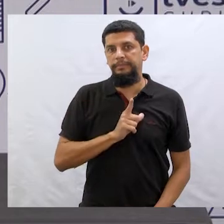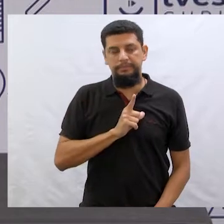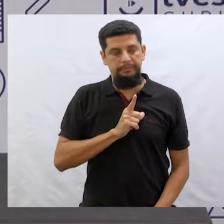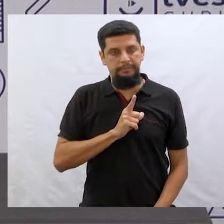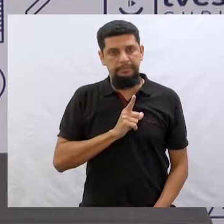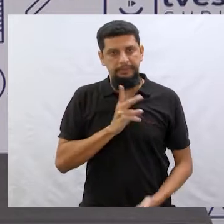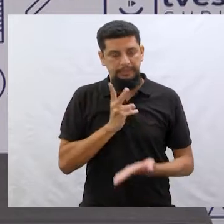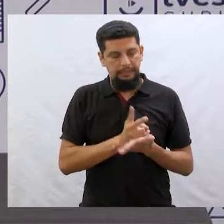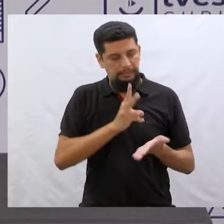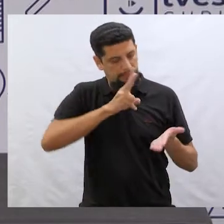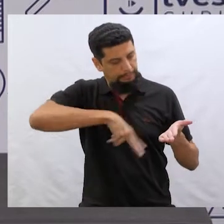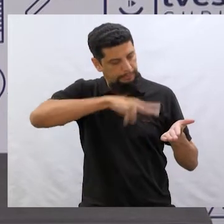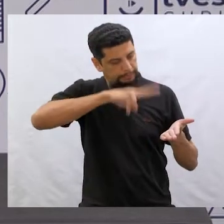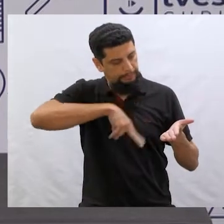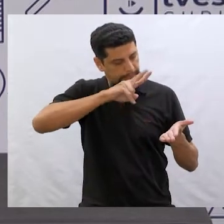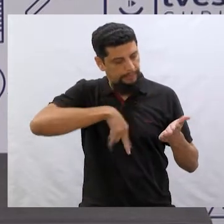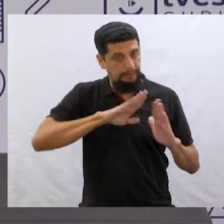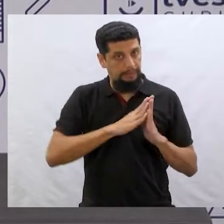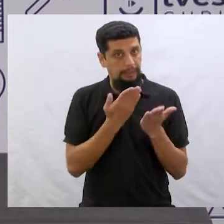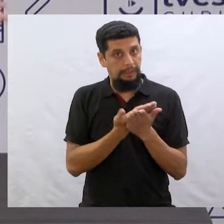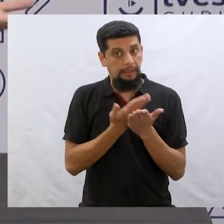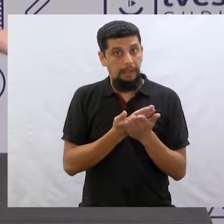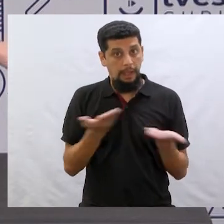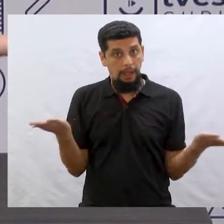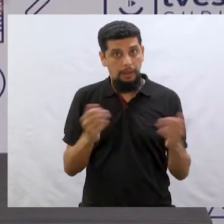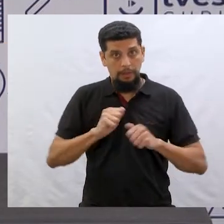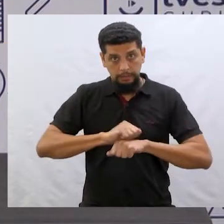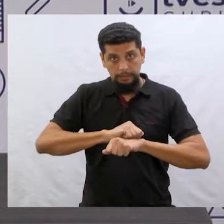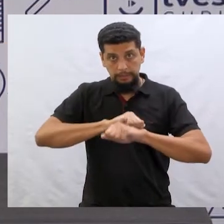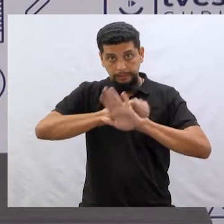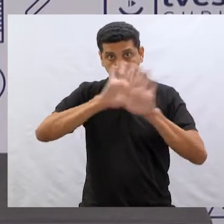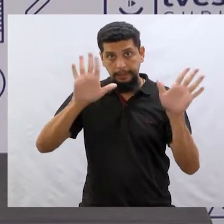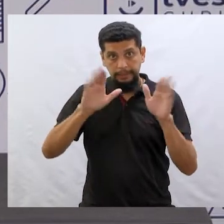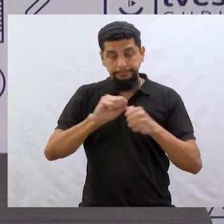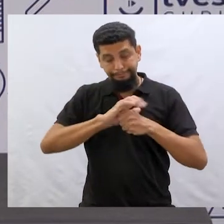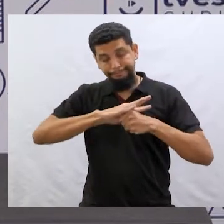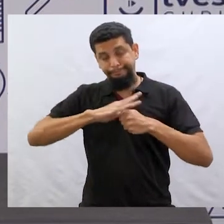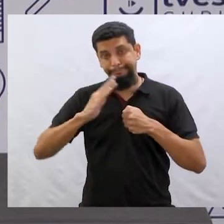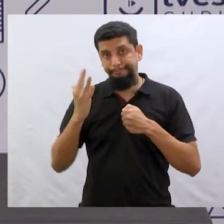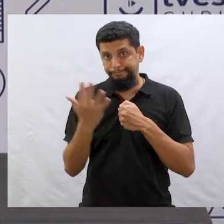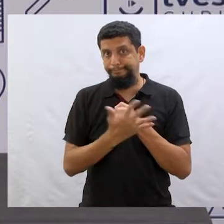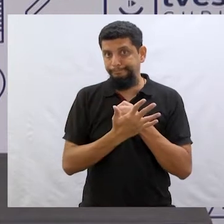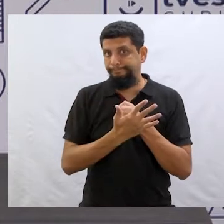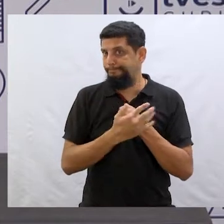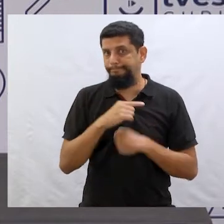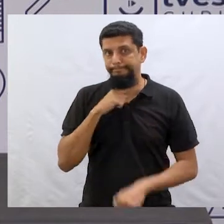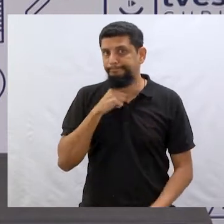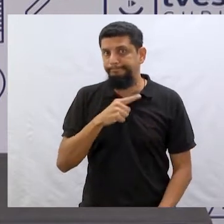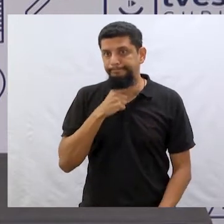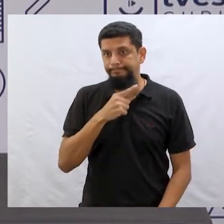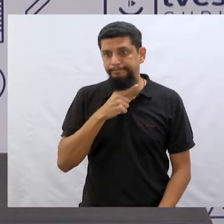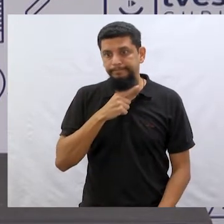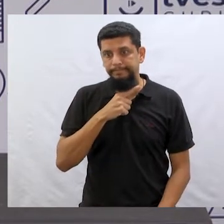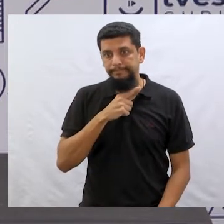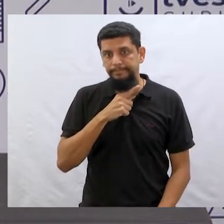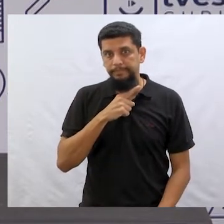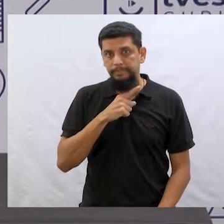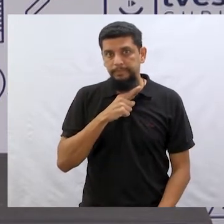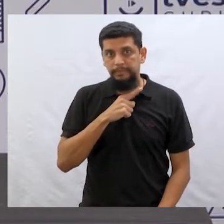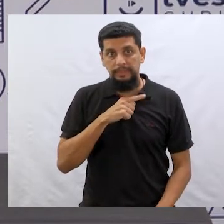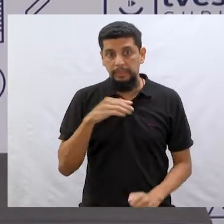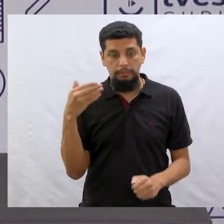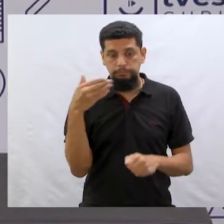a leitura na escola. Agora, claro, depois dessa pandemia, infelizmente, a não consegue mais ter na